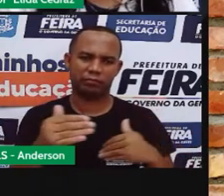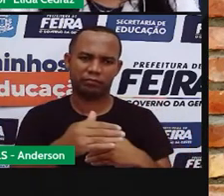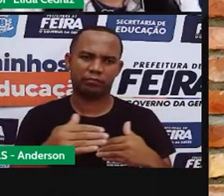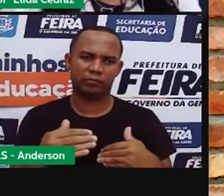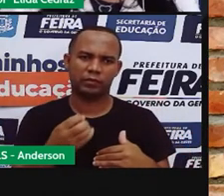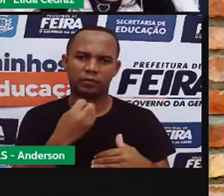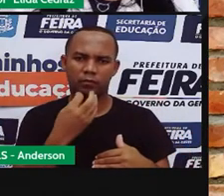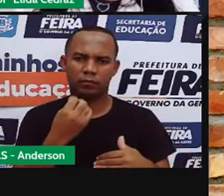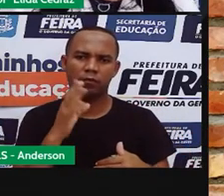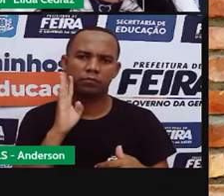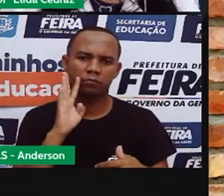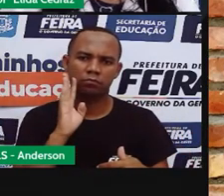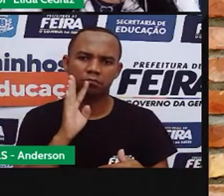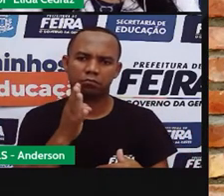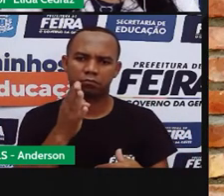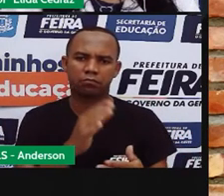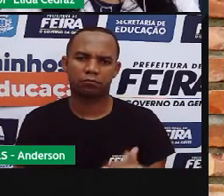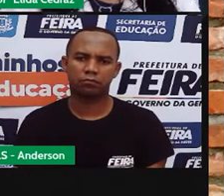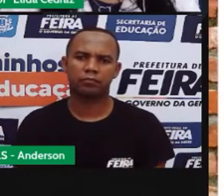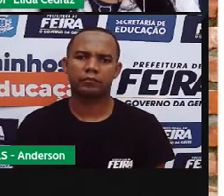é muito resistente.